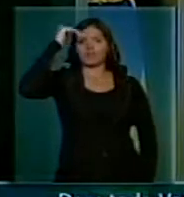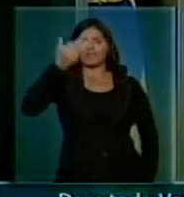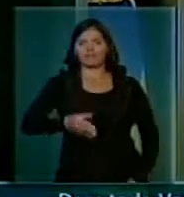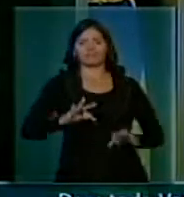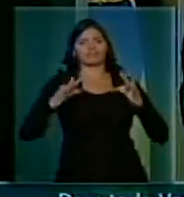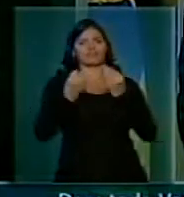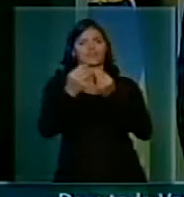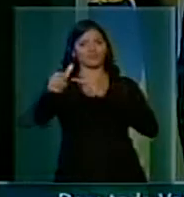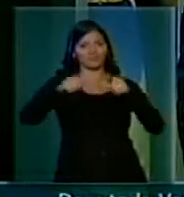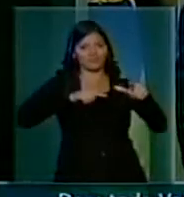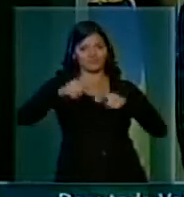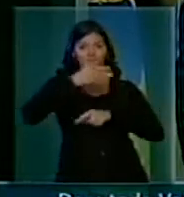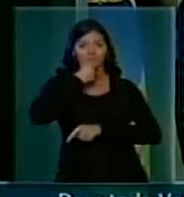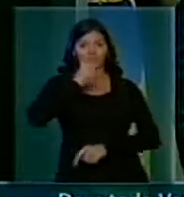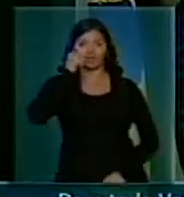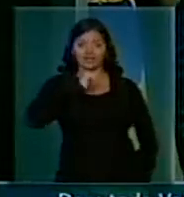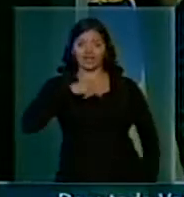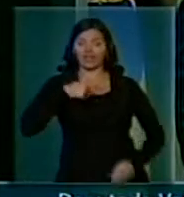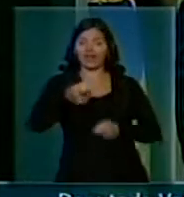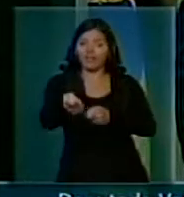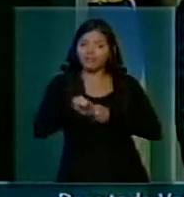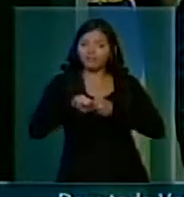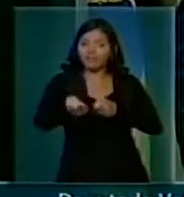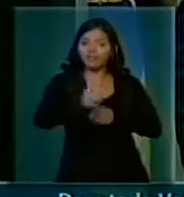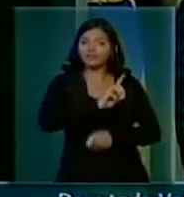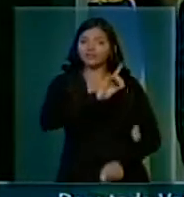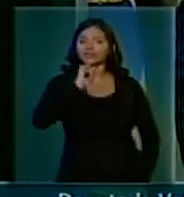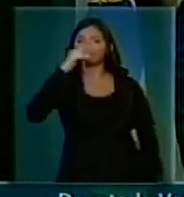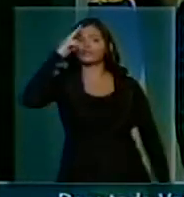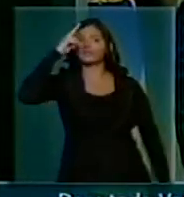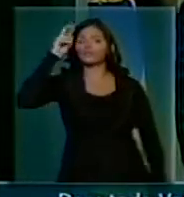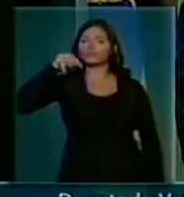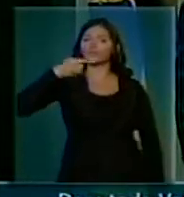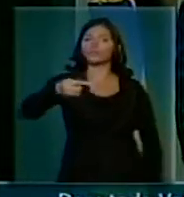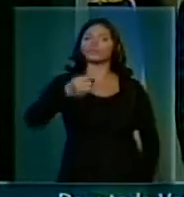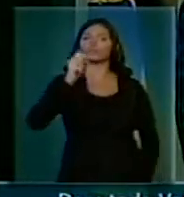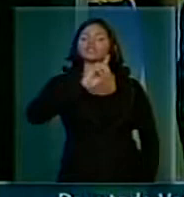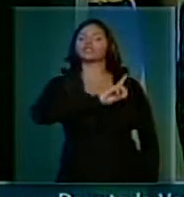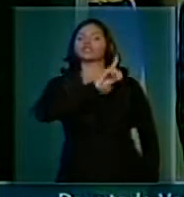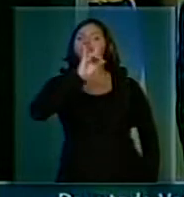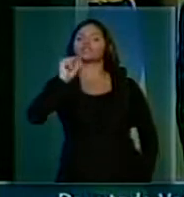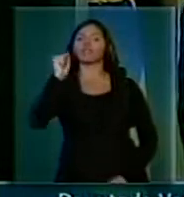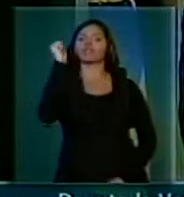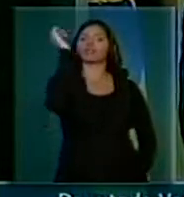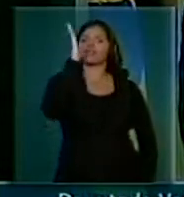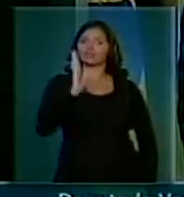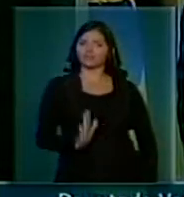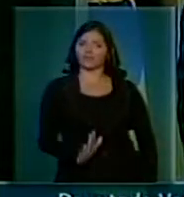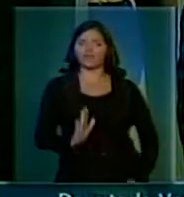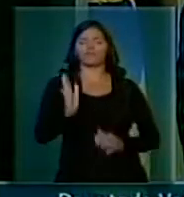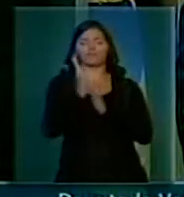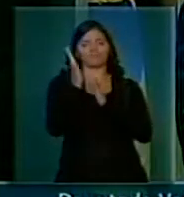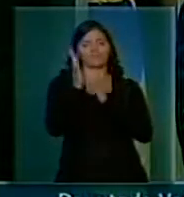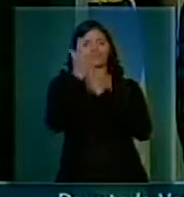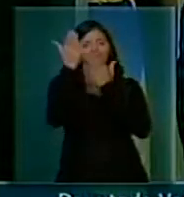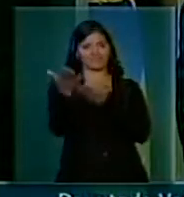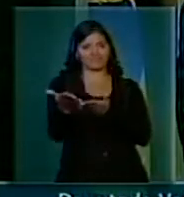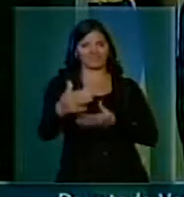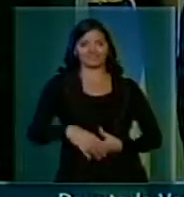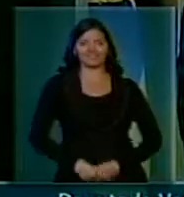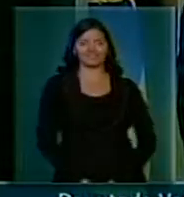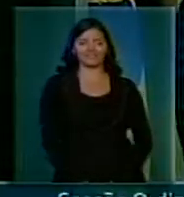trabalhadores, trabalhadoras, que no dia de segunda-feira é o Dia Nacional, mas desde já já quero parabenizar, senhor.